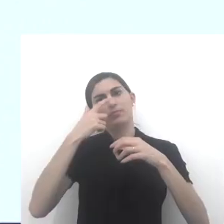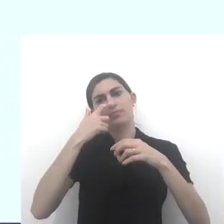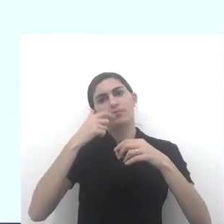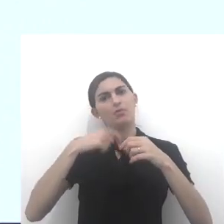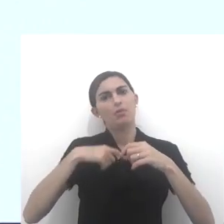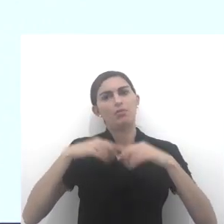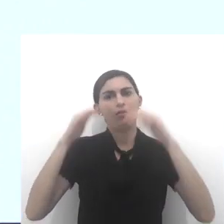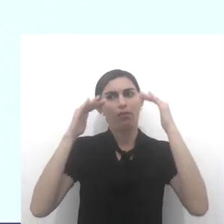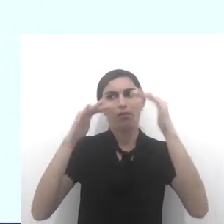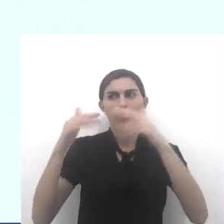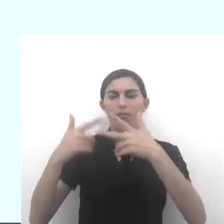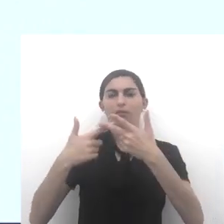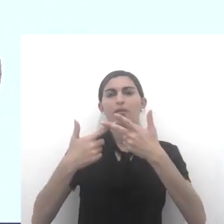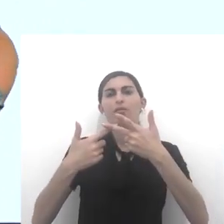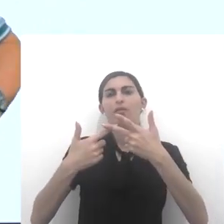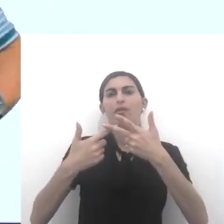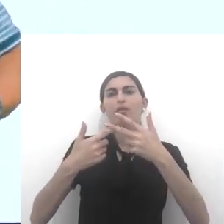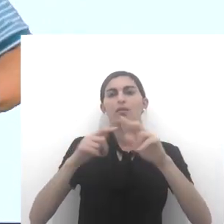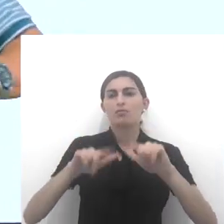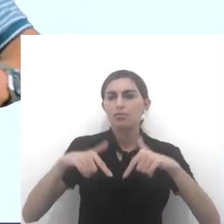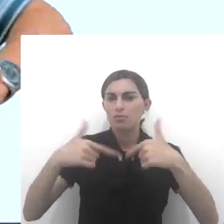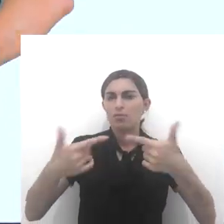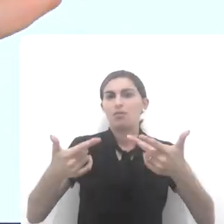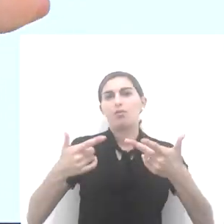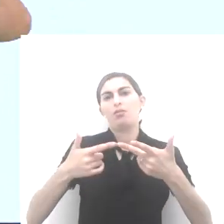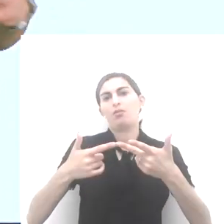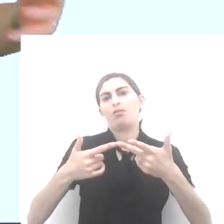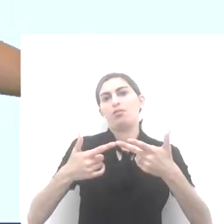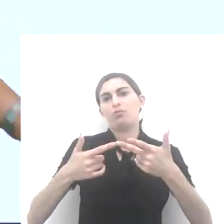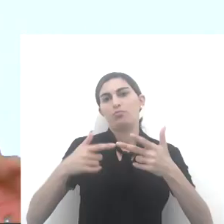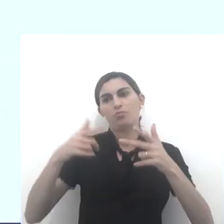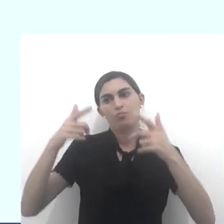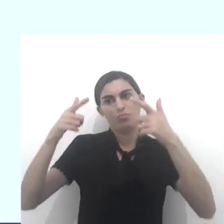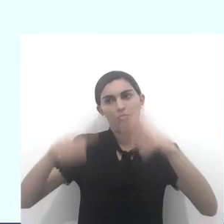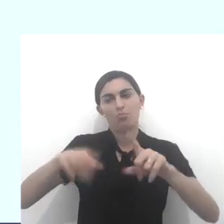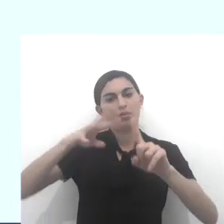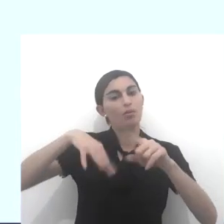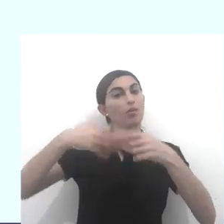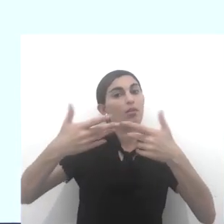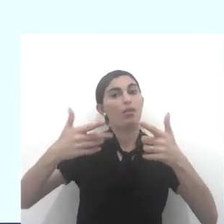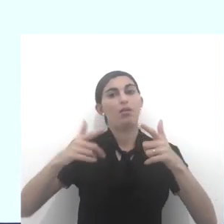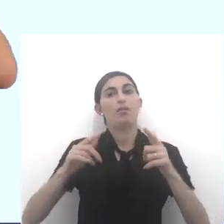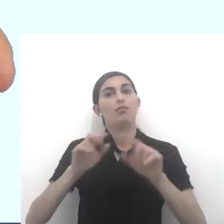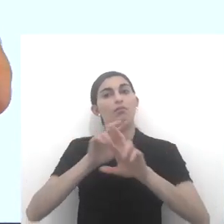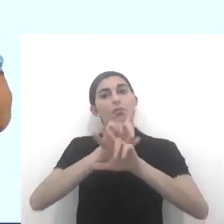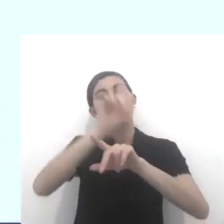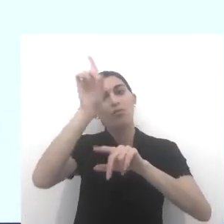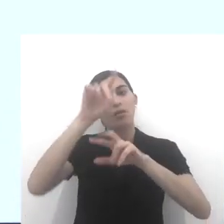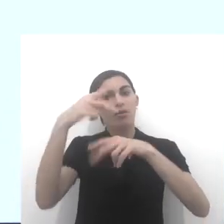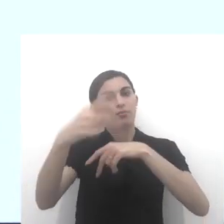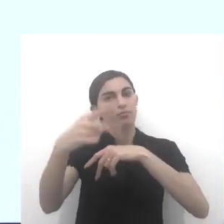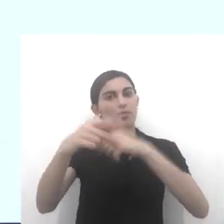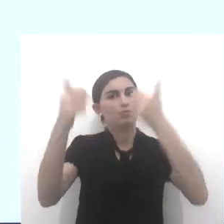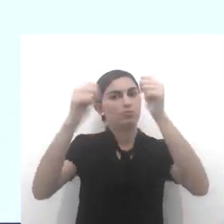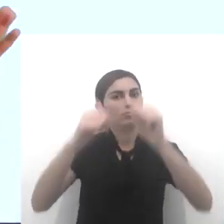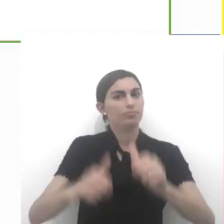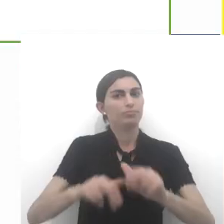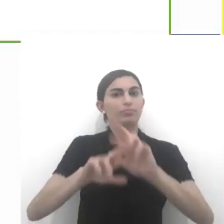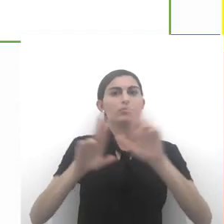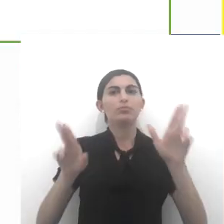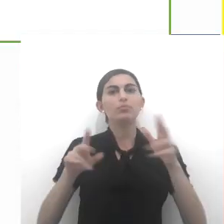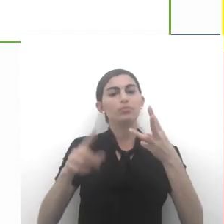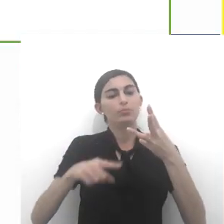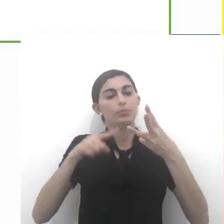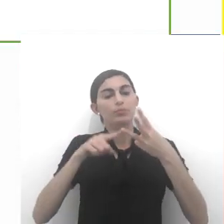A questão do zelo, certo? A questão do zelo e da palavra sagrada e aos deuses. Nós temos um